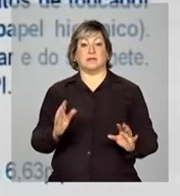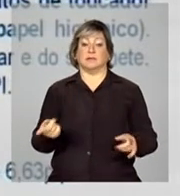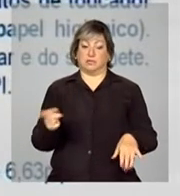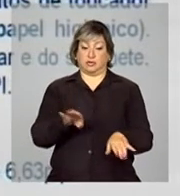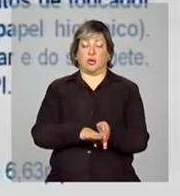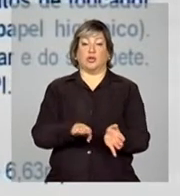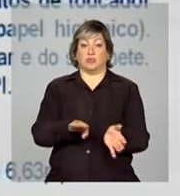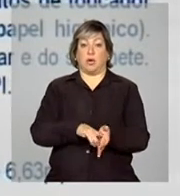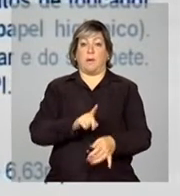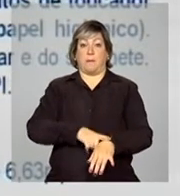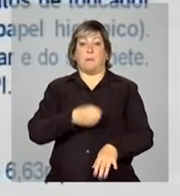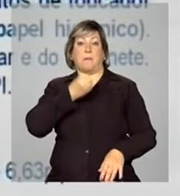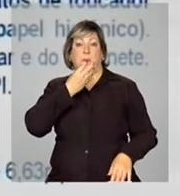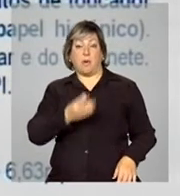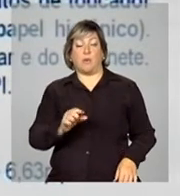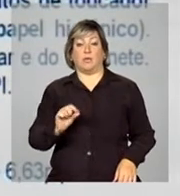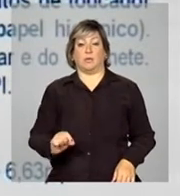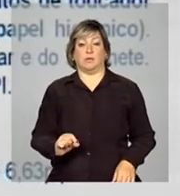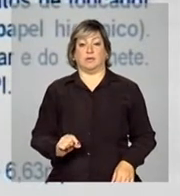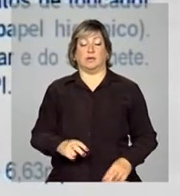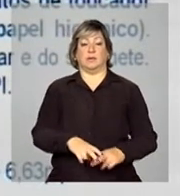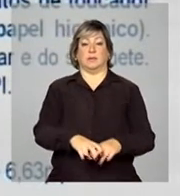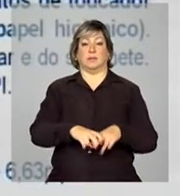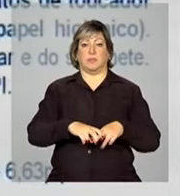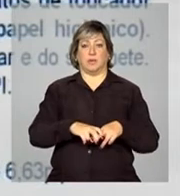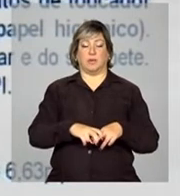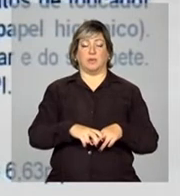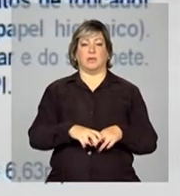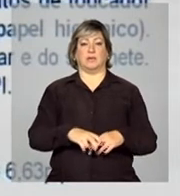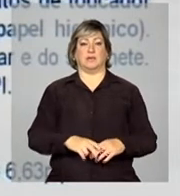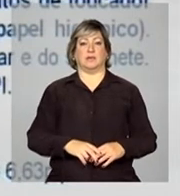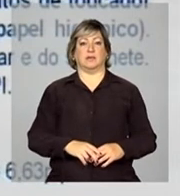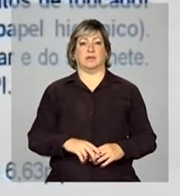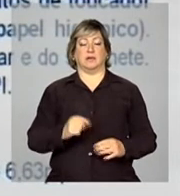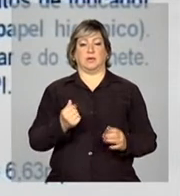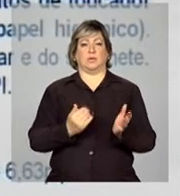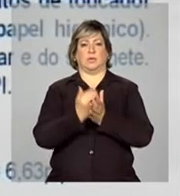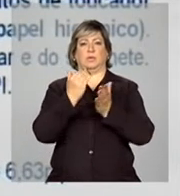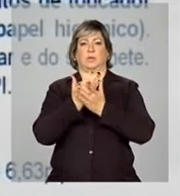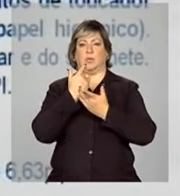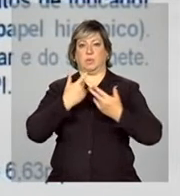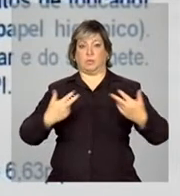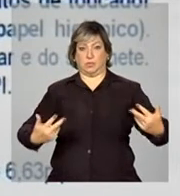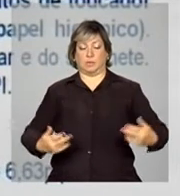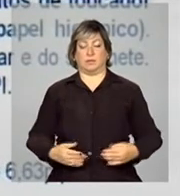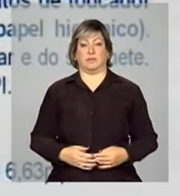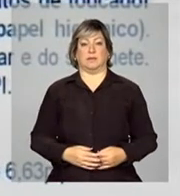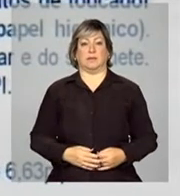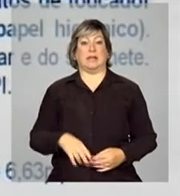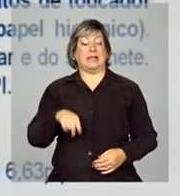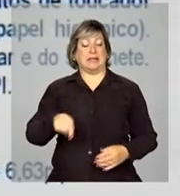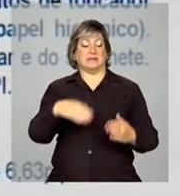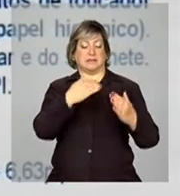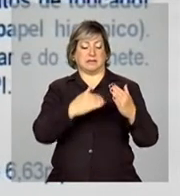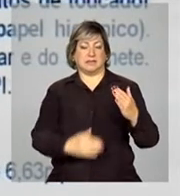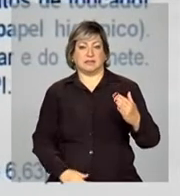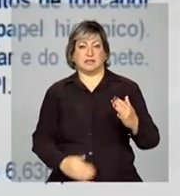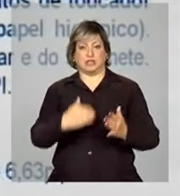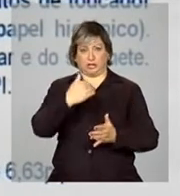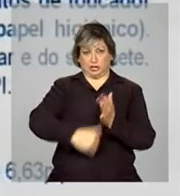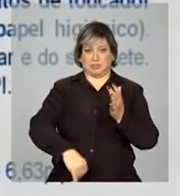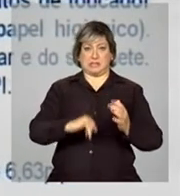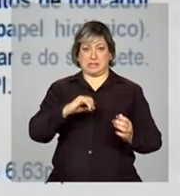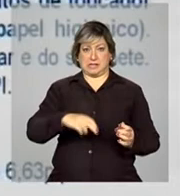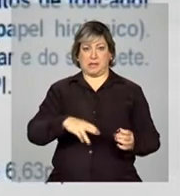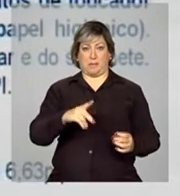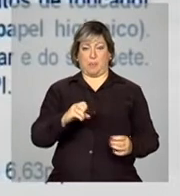momento, no momento de pressão dos preços de alimentação. E esses itens desonerados, eles têm um peso no